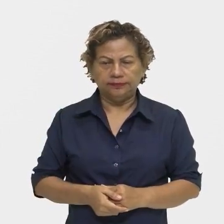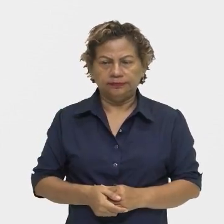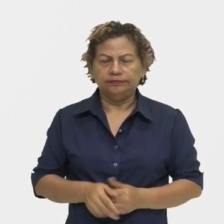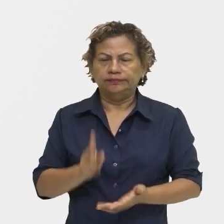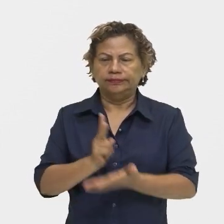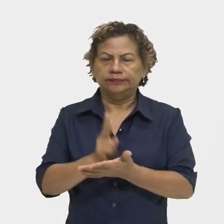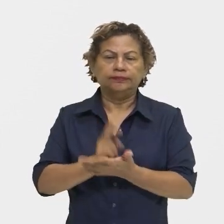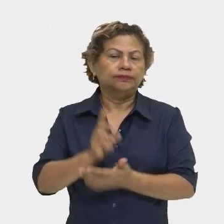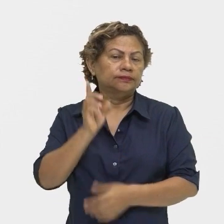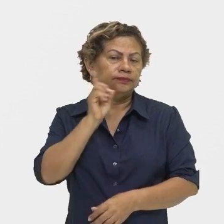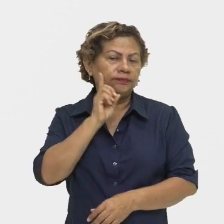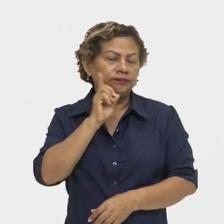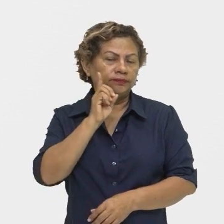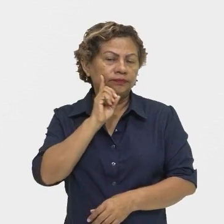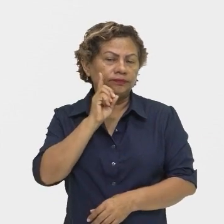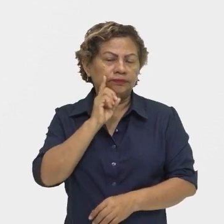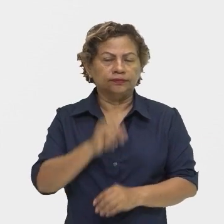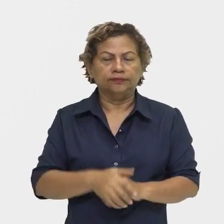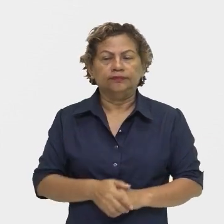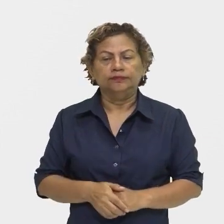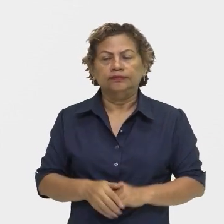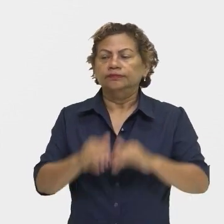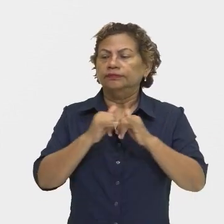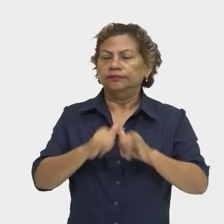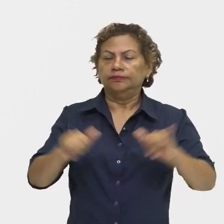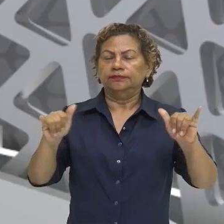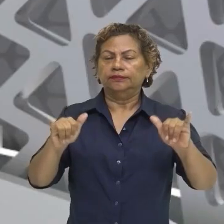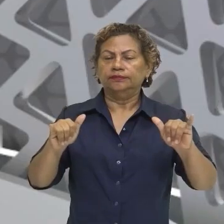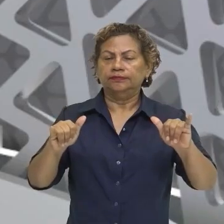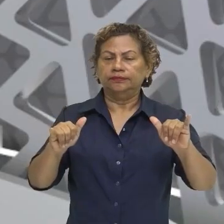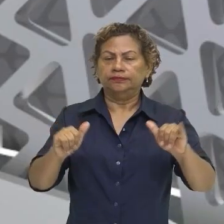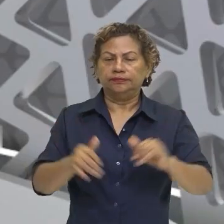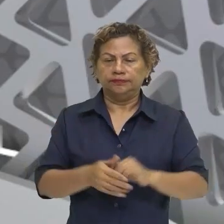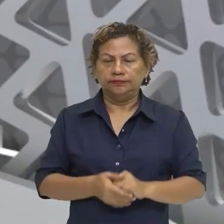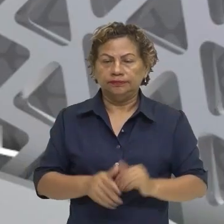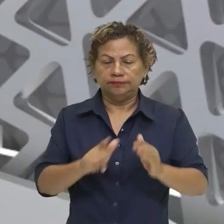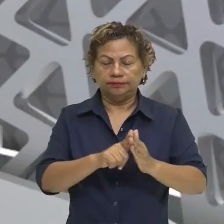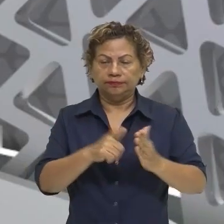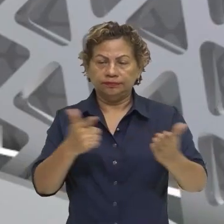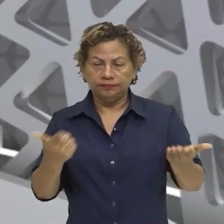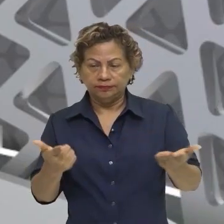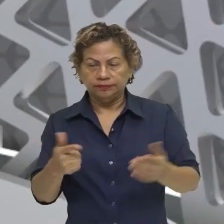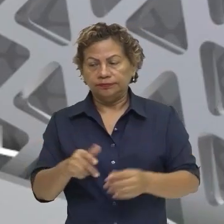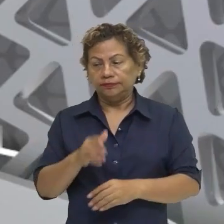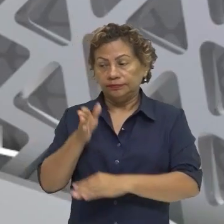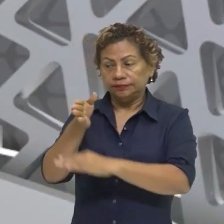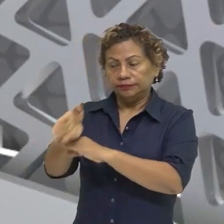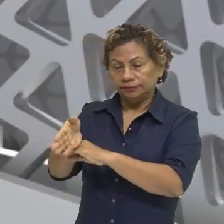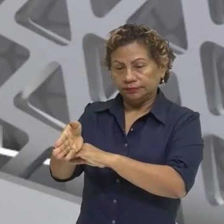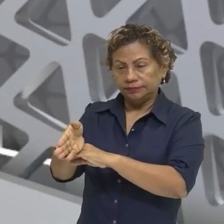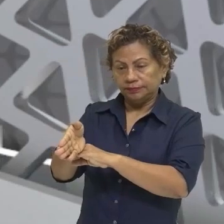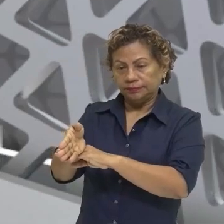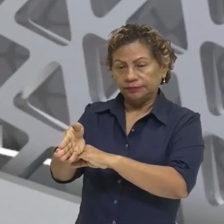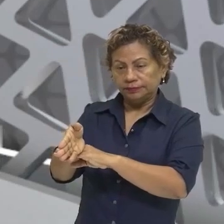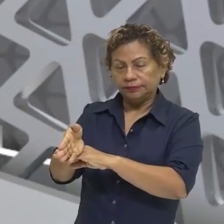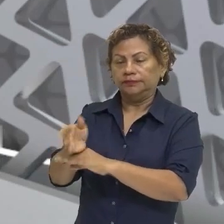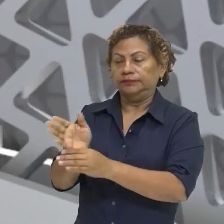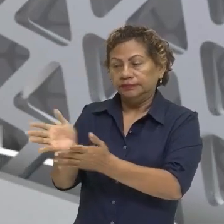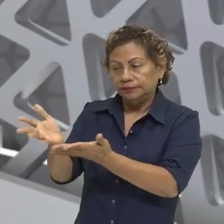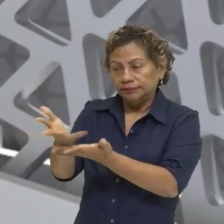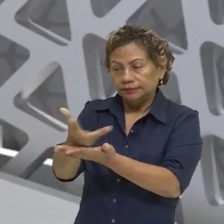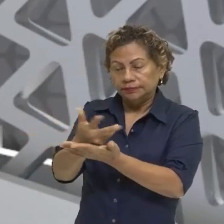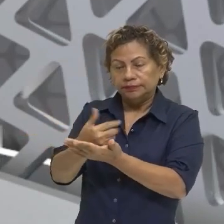cotidianos, ou seja, a notícia aconteceu, o jornalista vai lá, acolhe as informações e